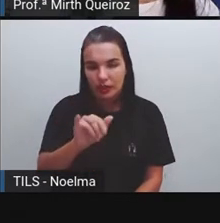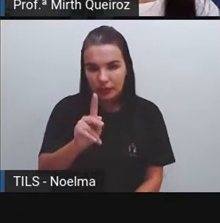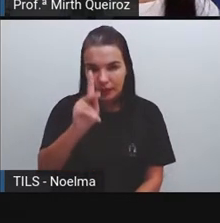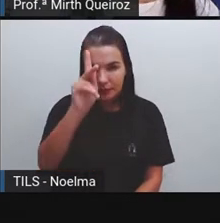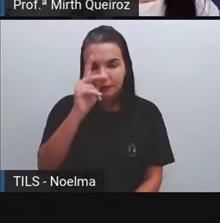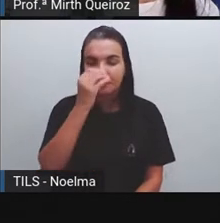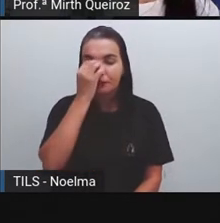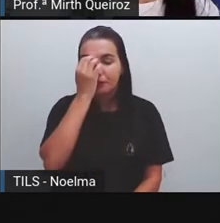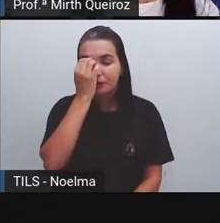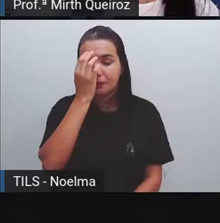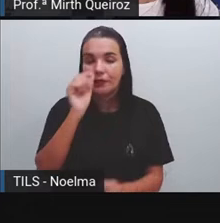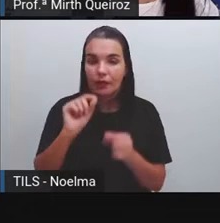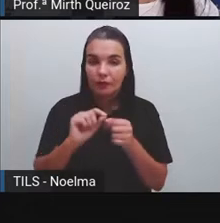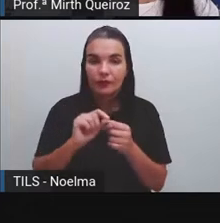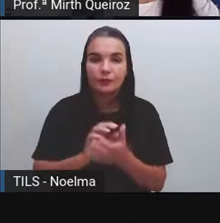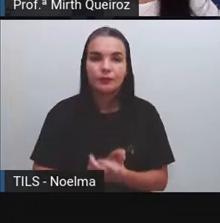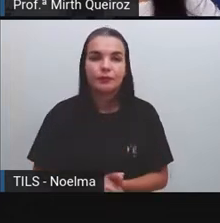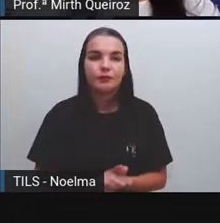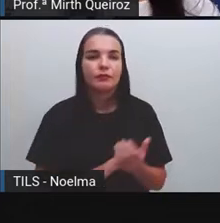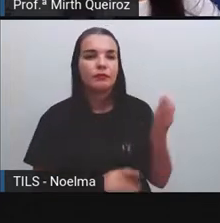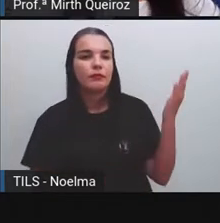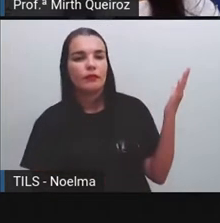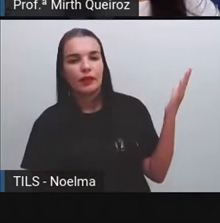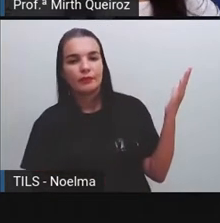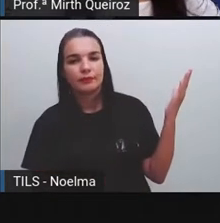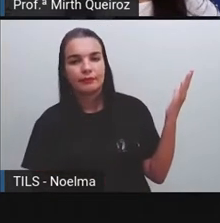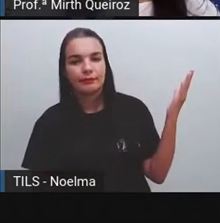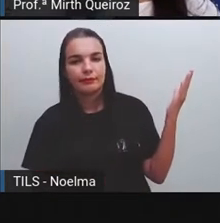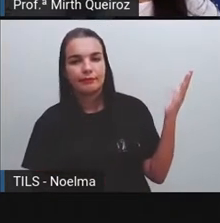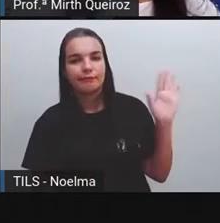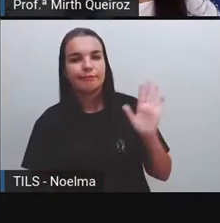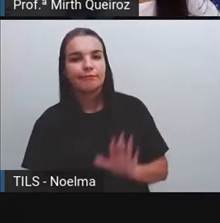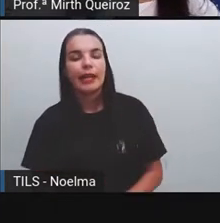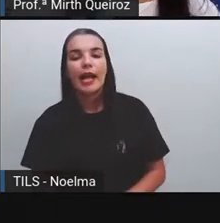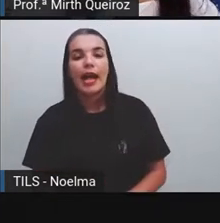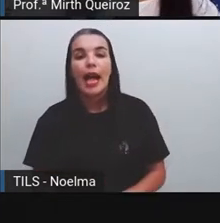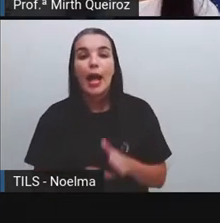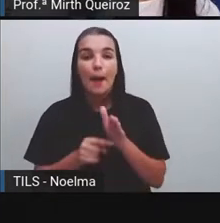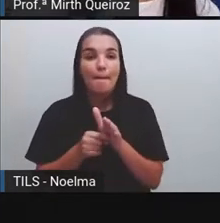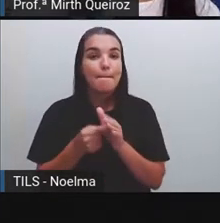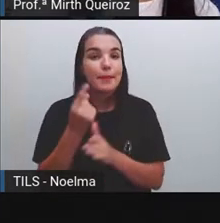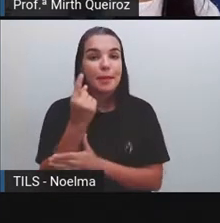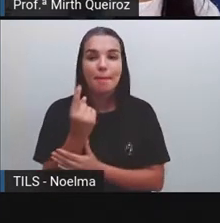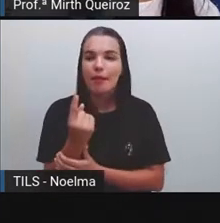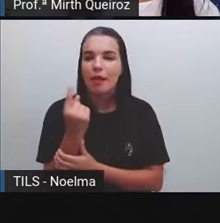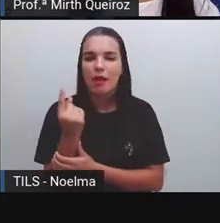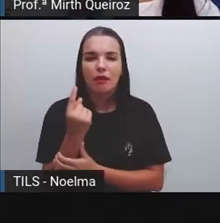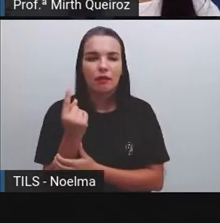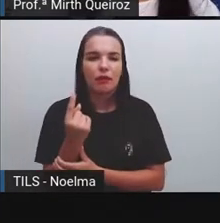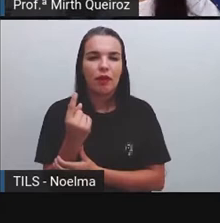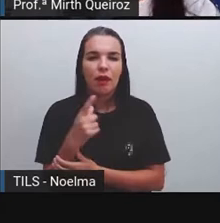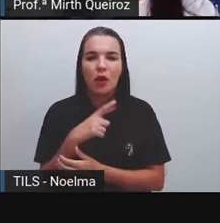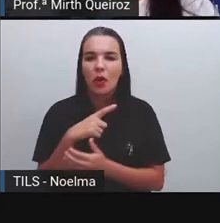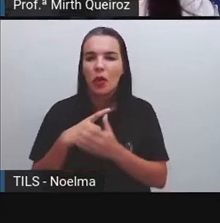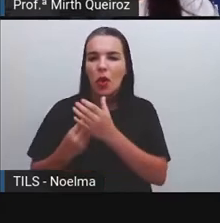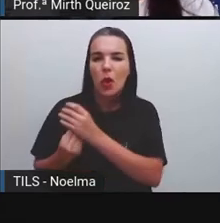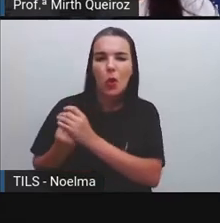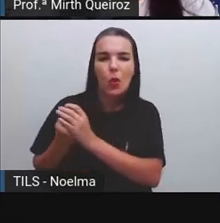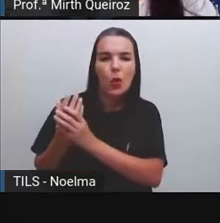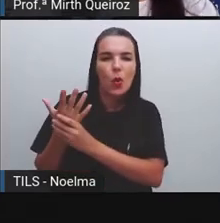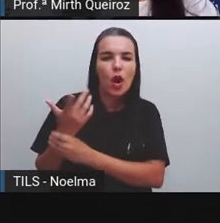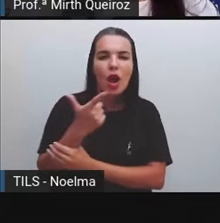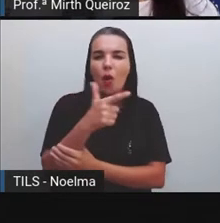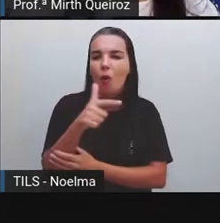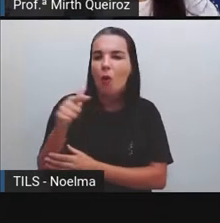Essa história em quadrinhos, a primeira história em quadrinhos que nós tivemos aí, foi que deu origem a